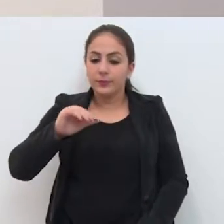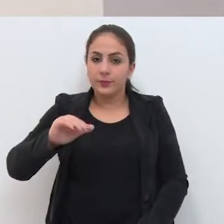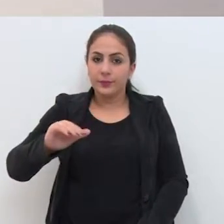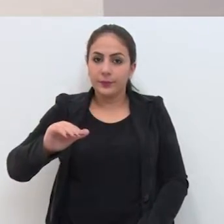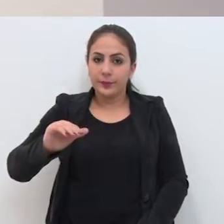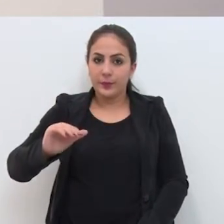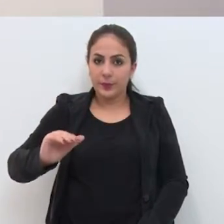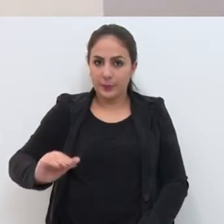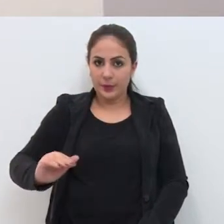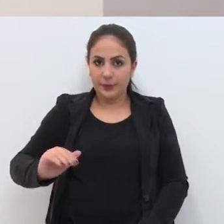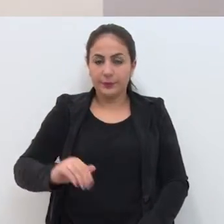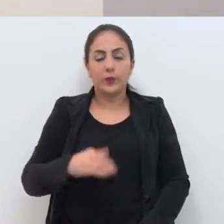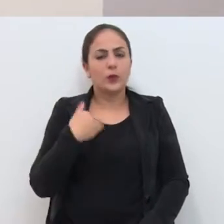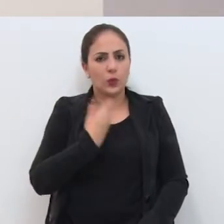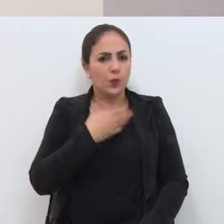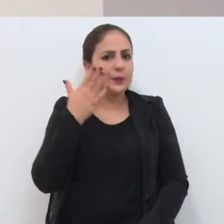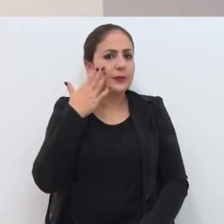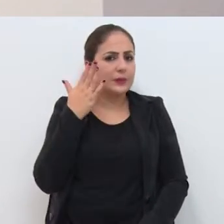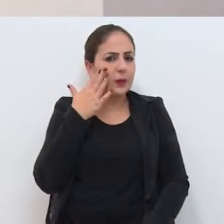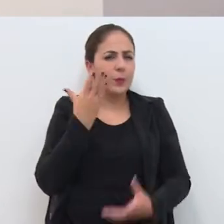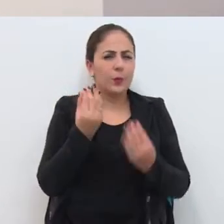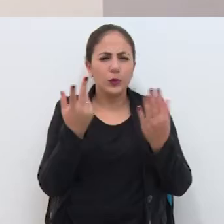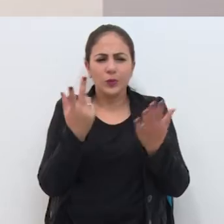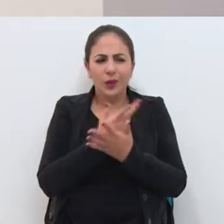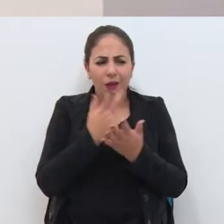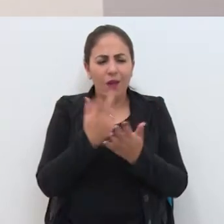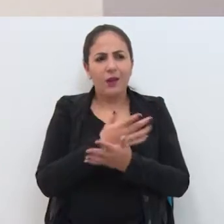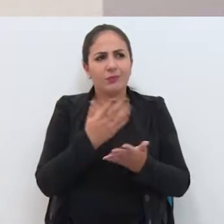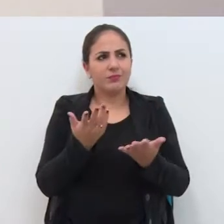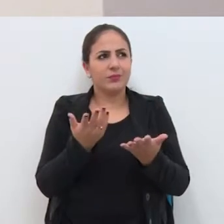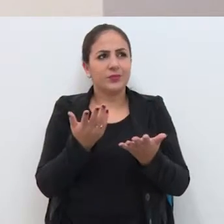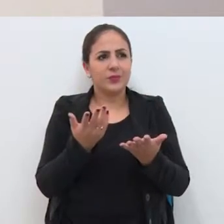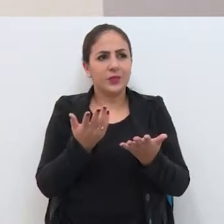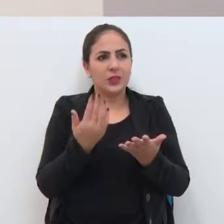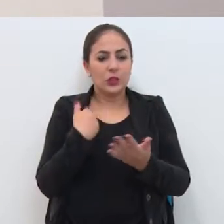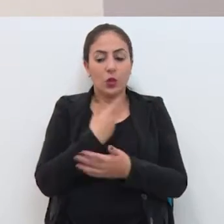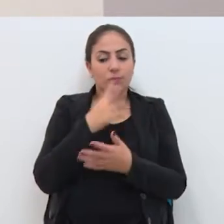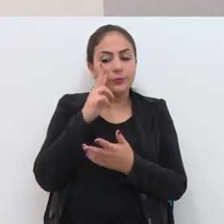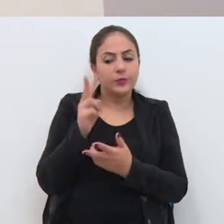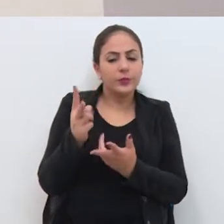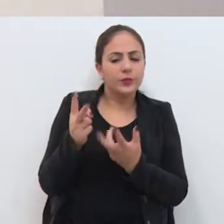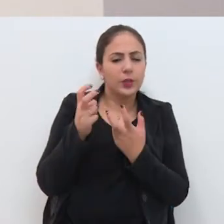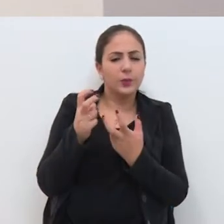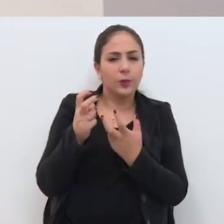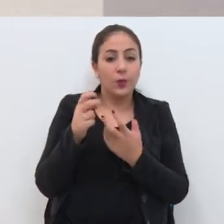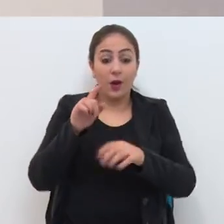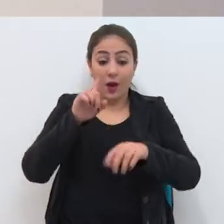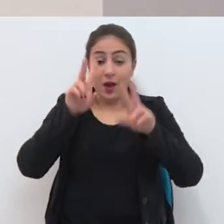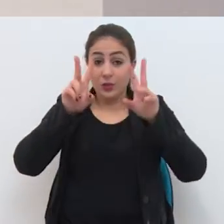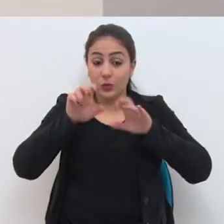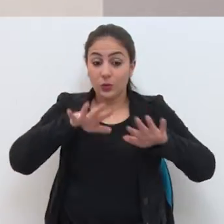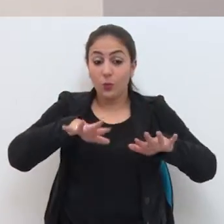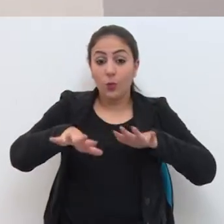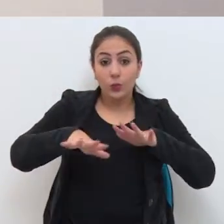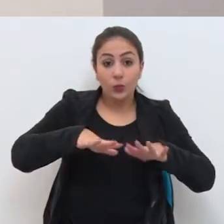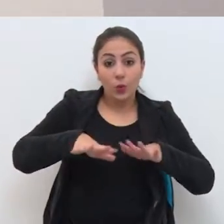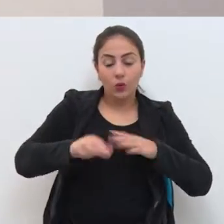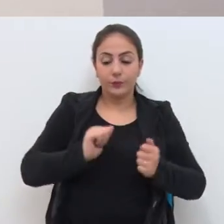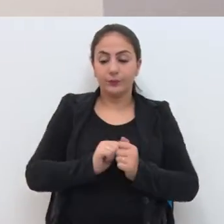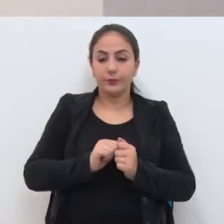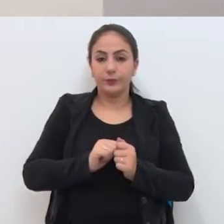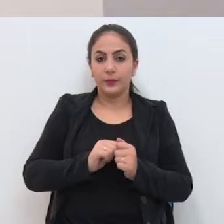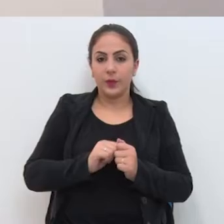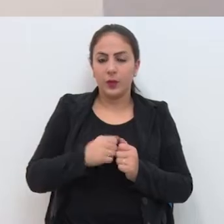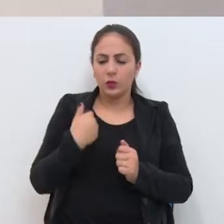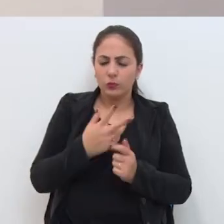que hoje Muitos erros Muitos acontecimentos A gente prevê Desde a questão motora Desde